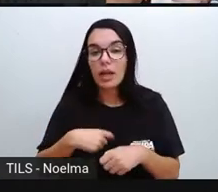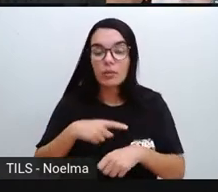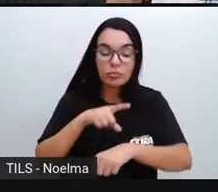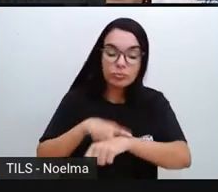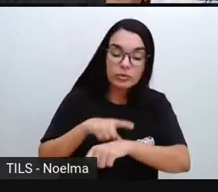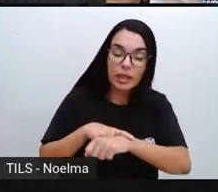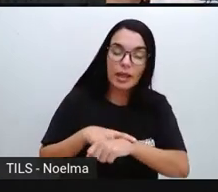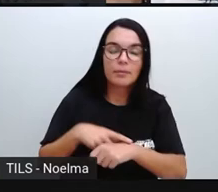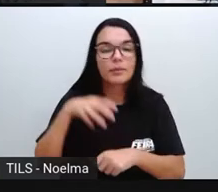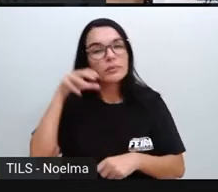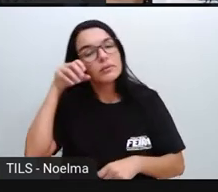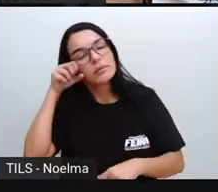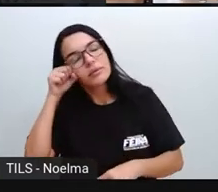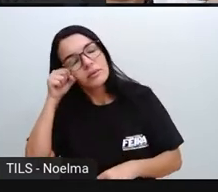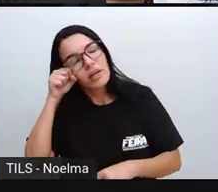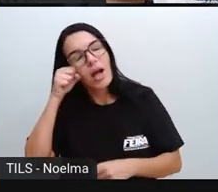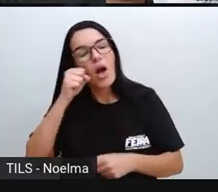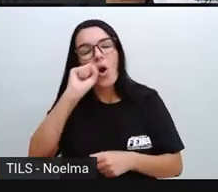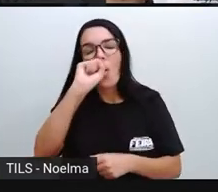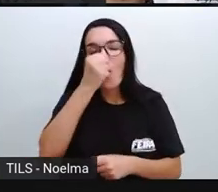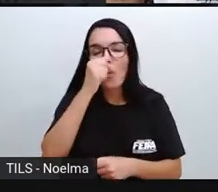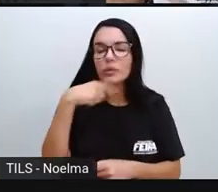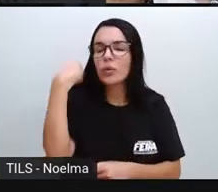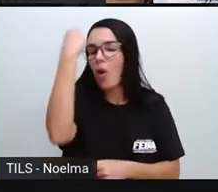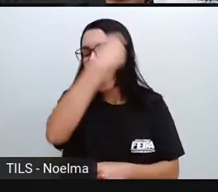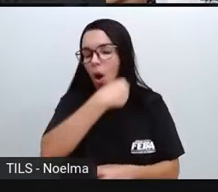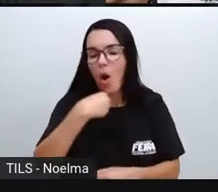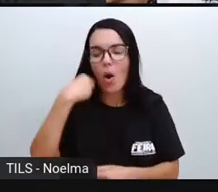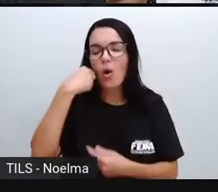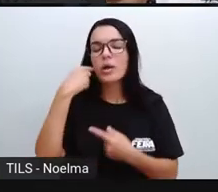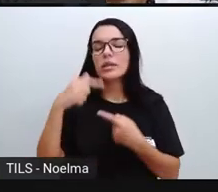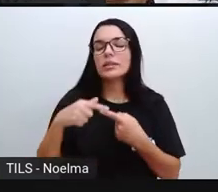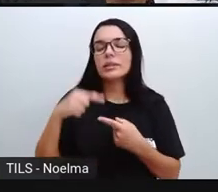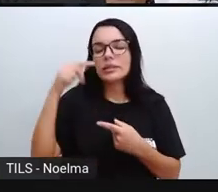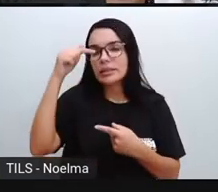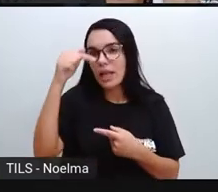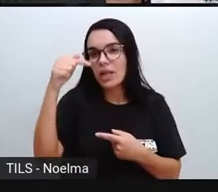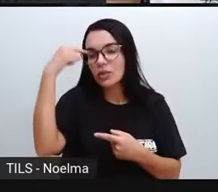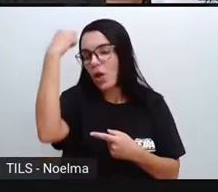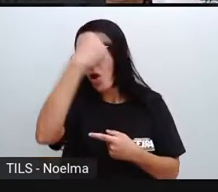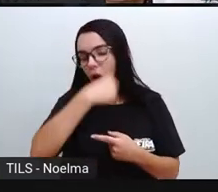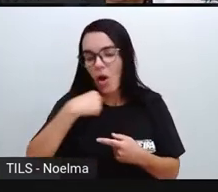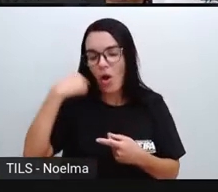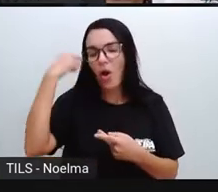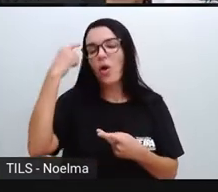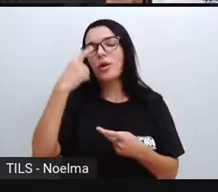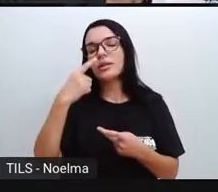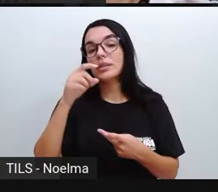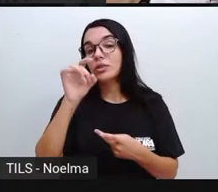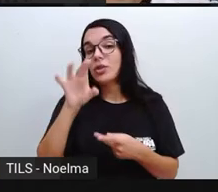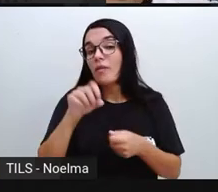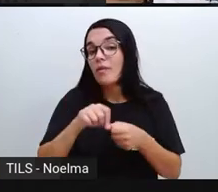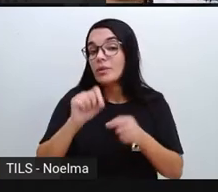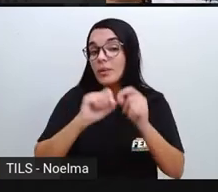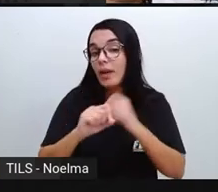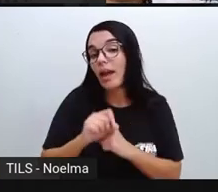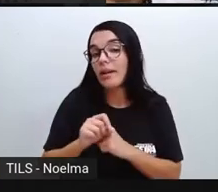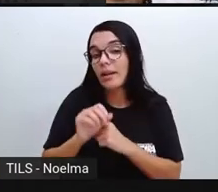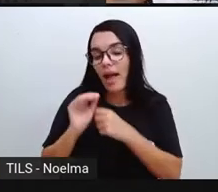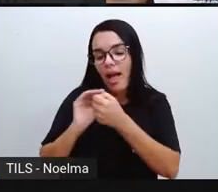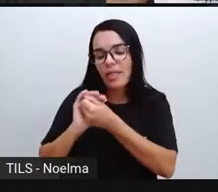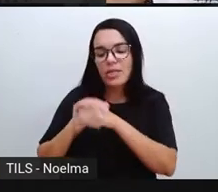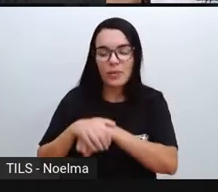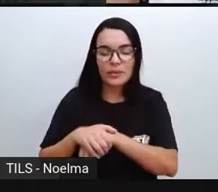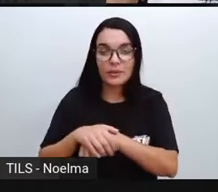deitar para dormir de fato. Dormir oito horas, né? Sete horas ali. A gente faz à noite. Durante o dia, a gente